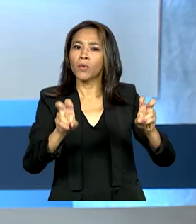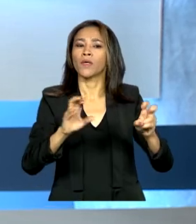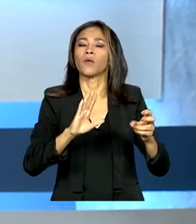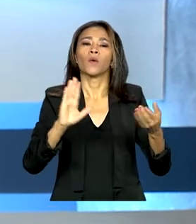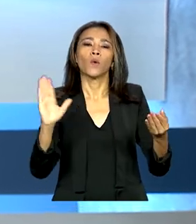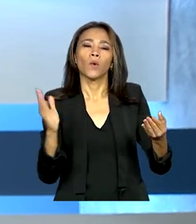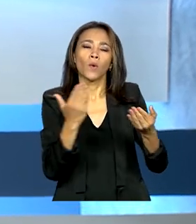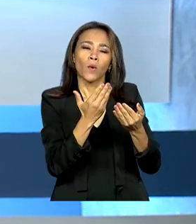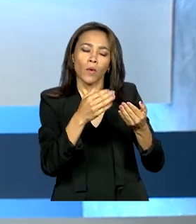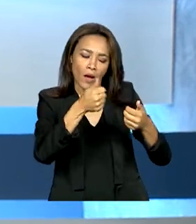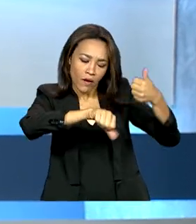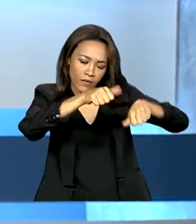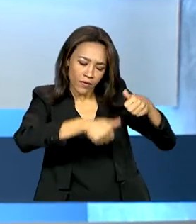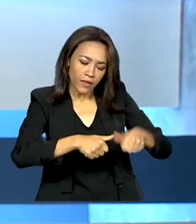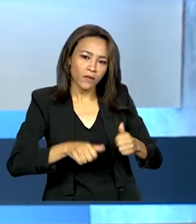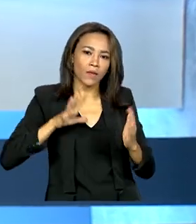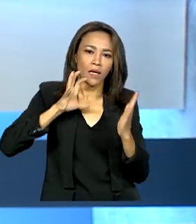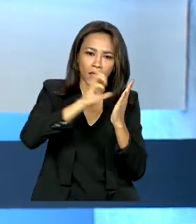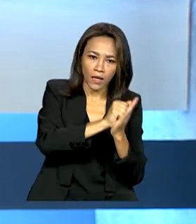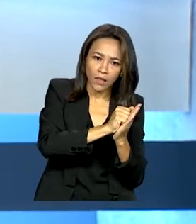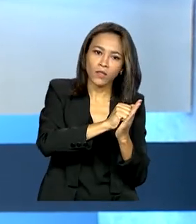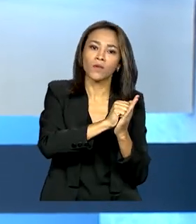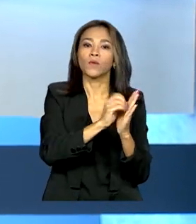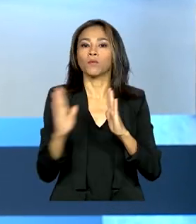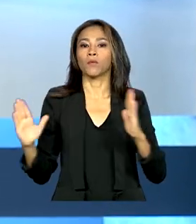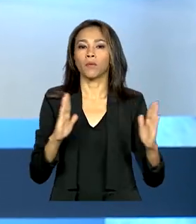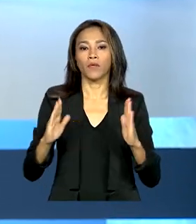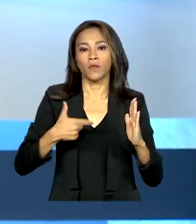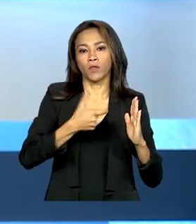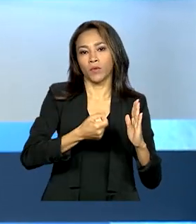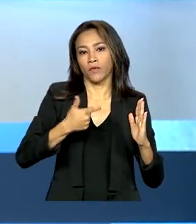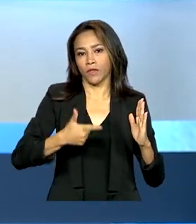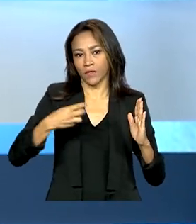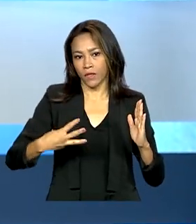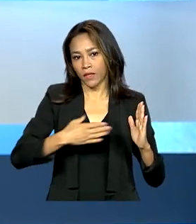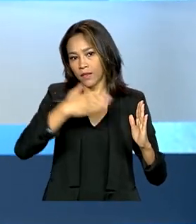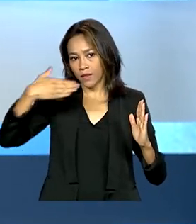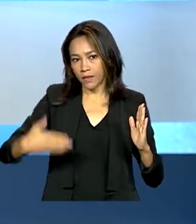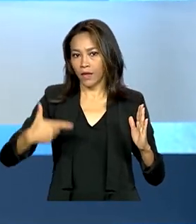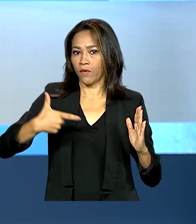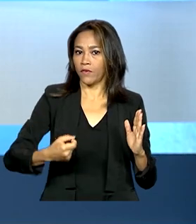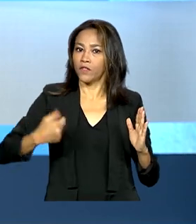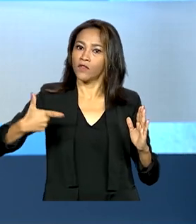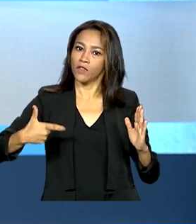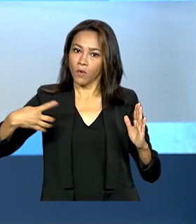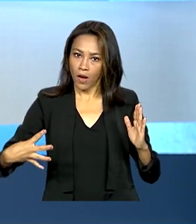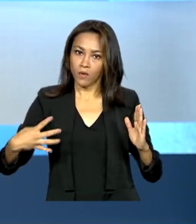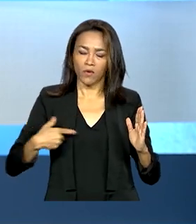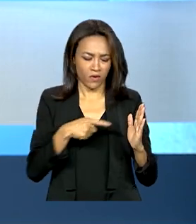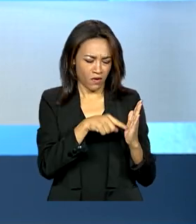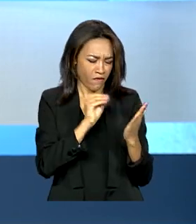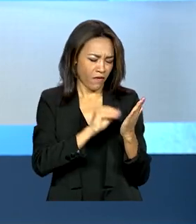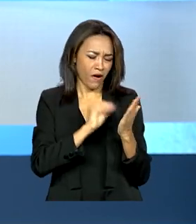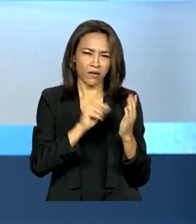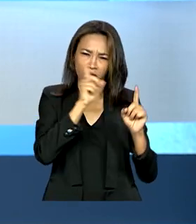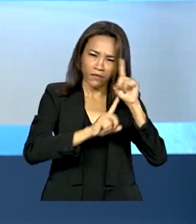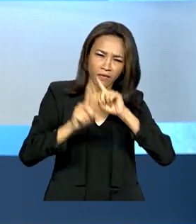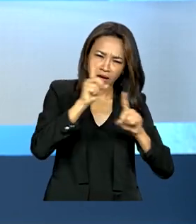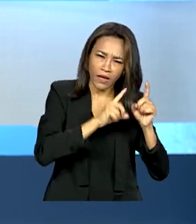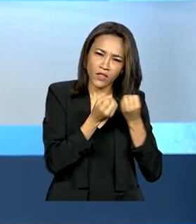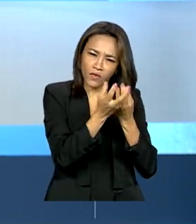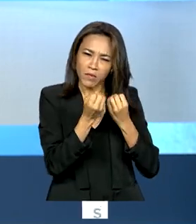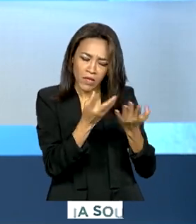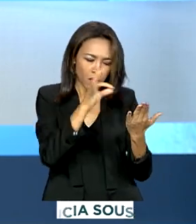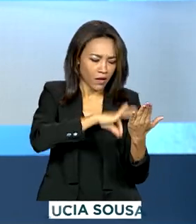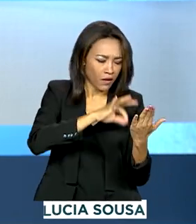cadastro único para o período de 2023 e 2024. Famílias com inconsistência nas informações sobre renda e